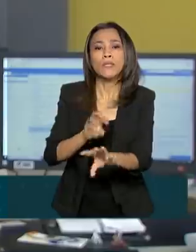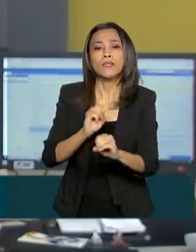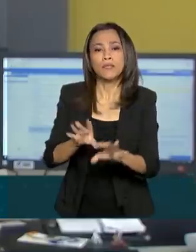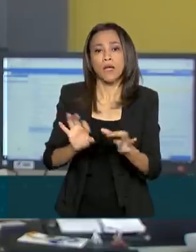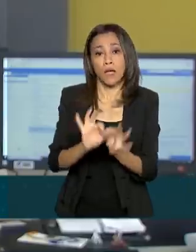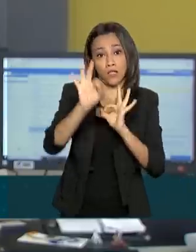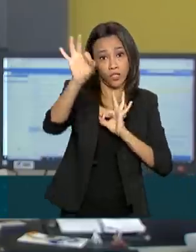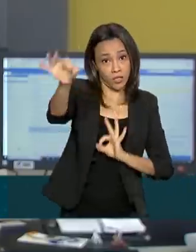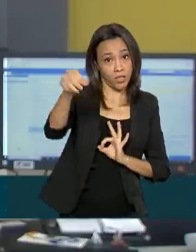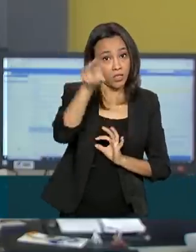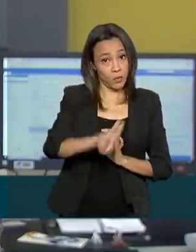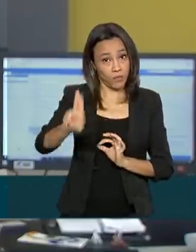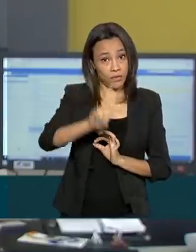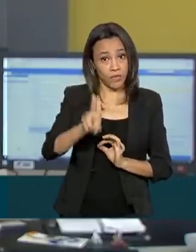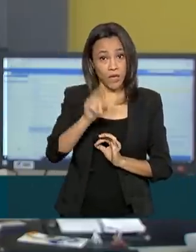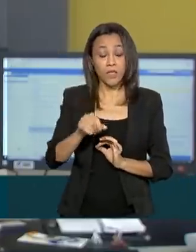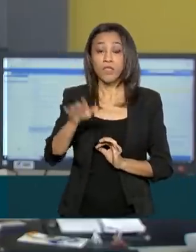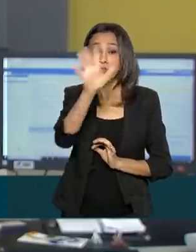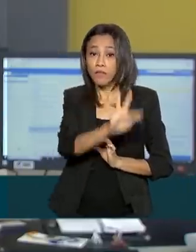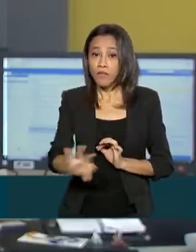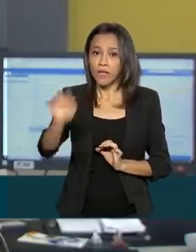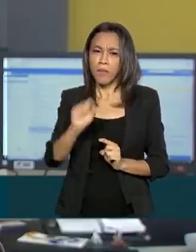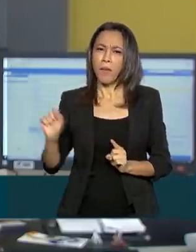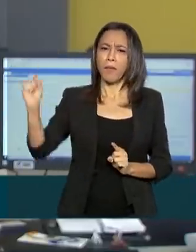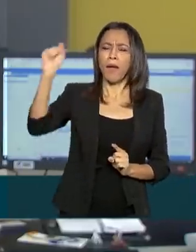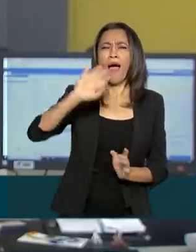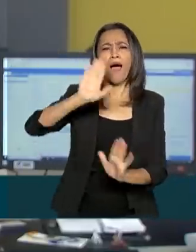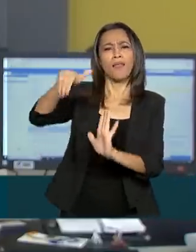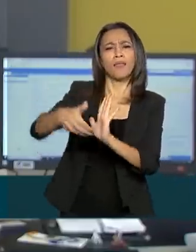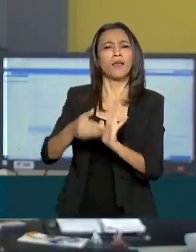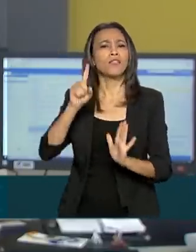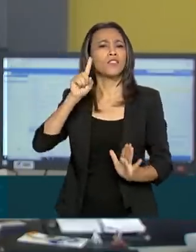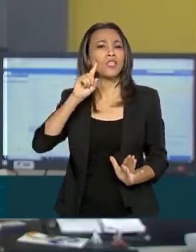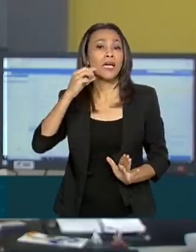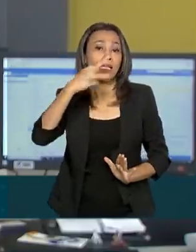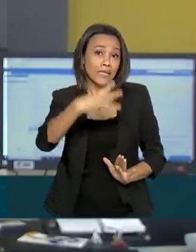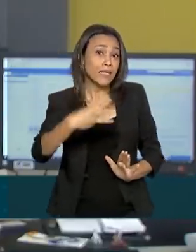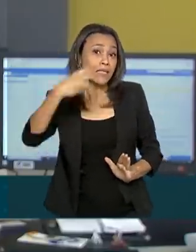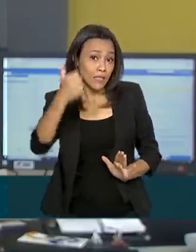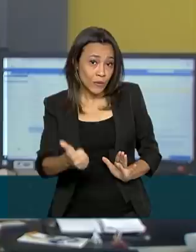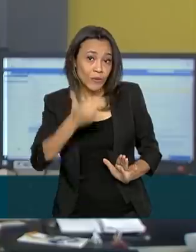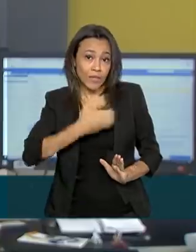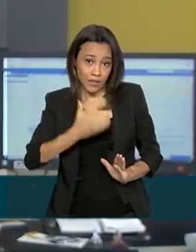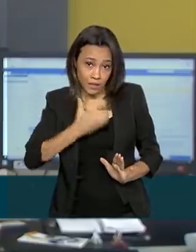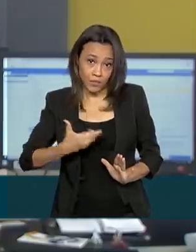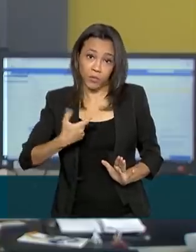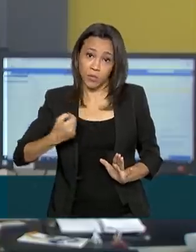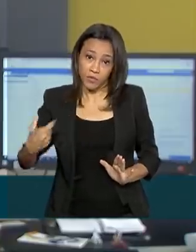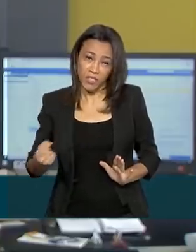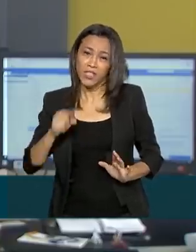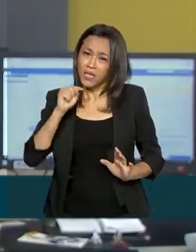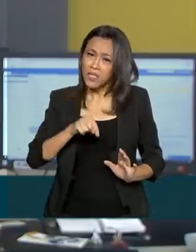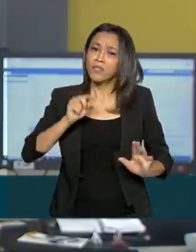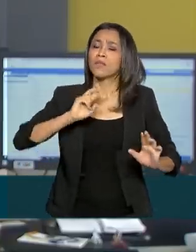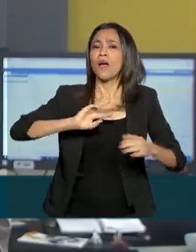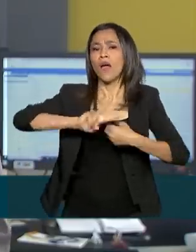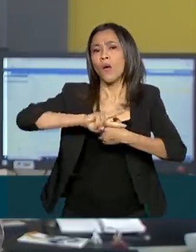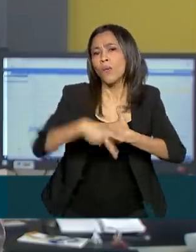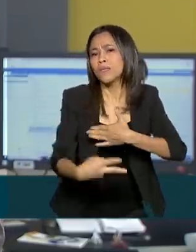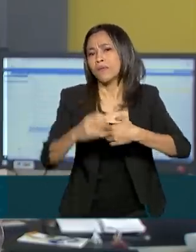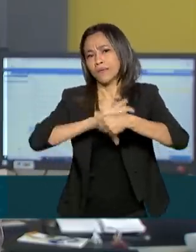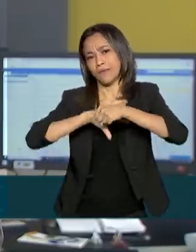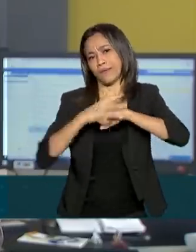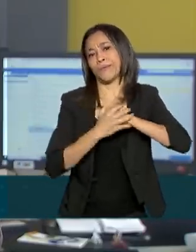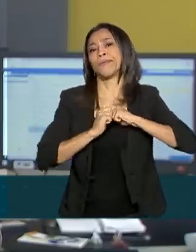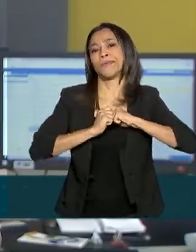federais de ensino superior até 31 de dezembro de 2020. A decisão foi tomada por causa das medidas de isolamento provocadas pela